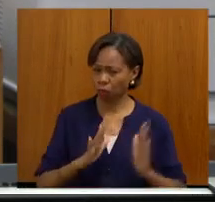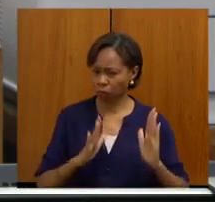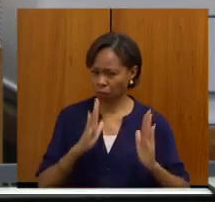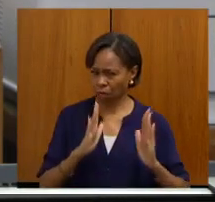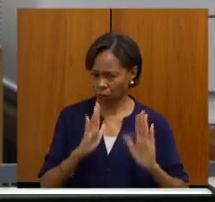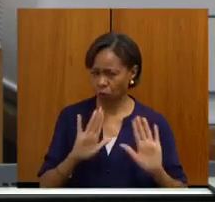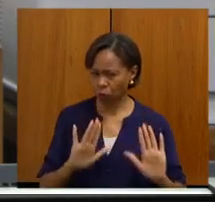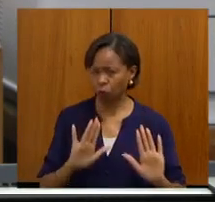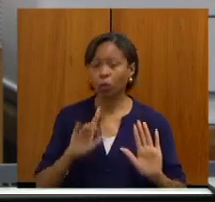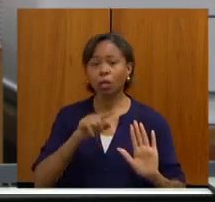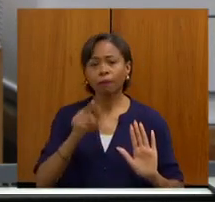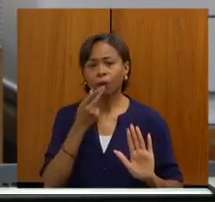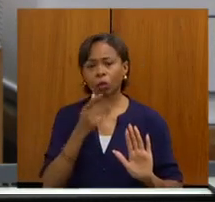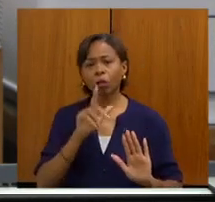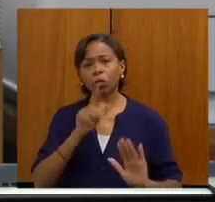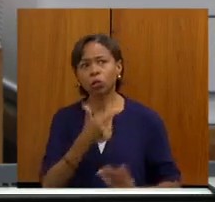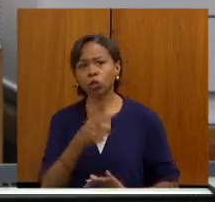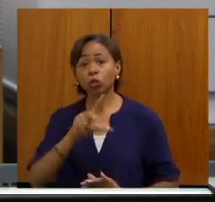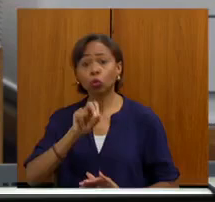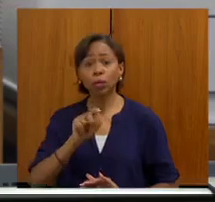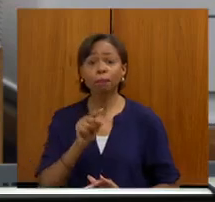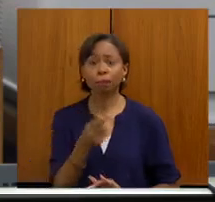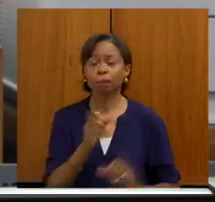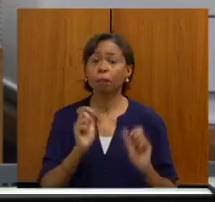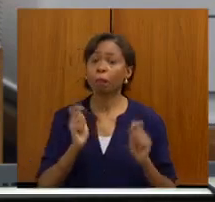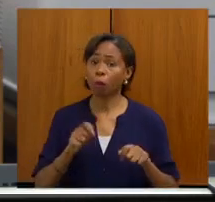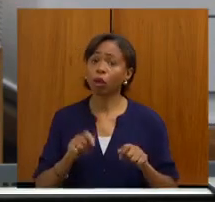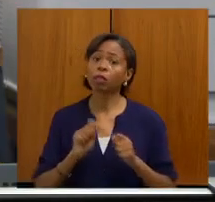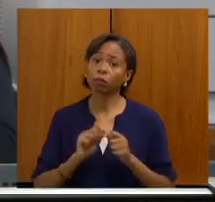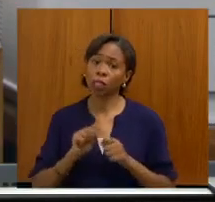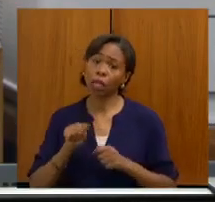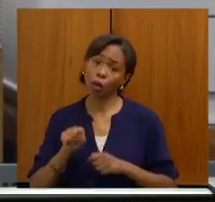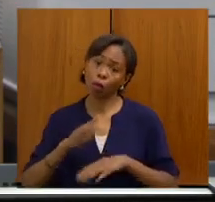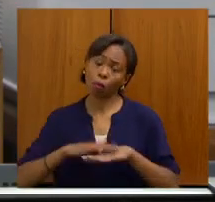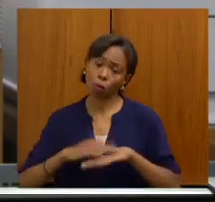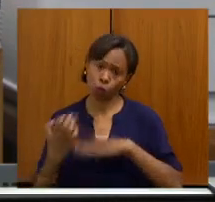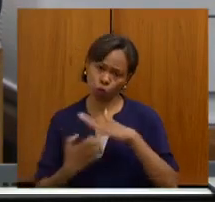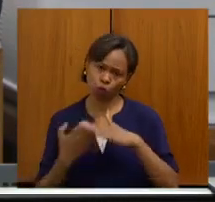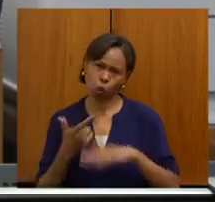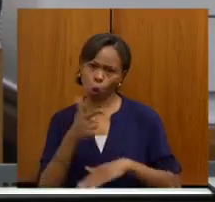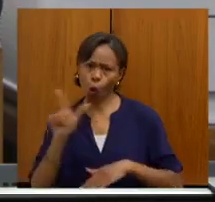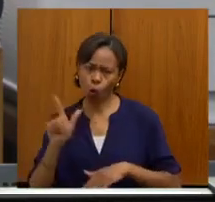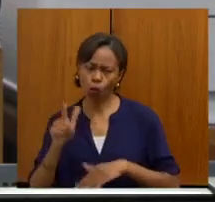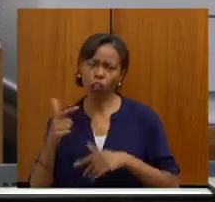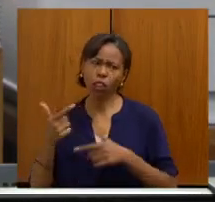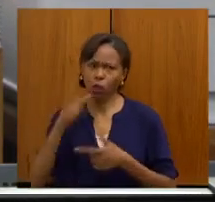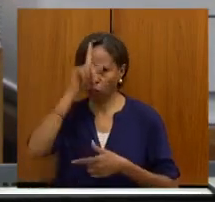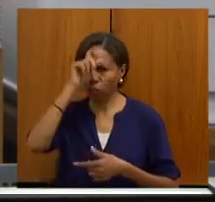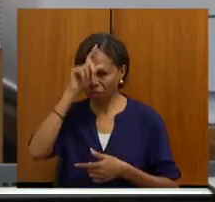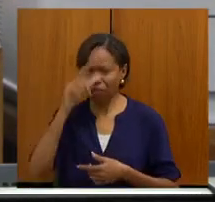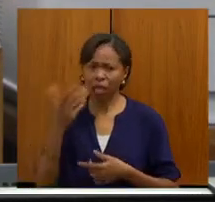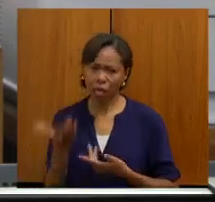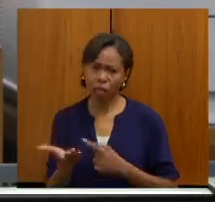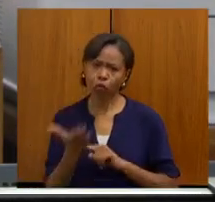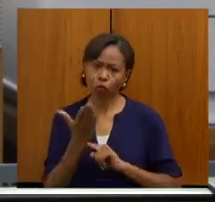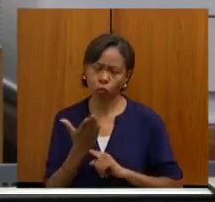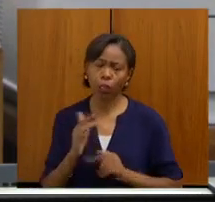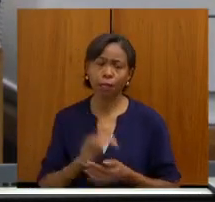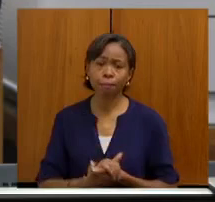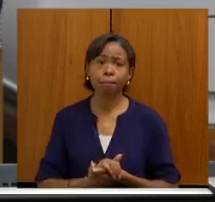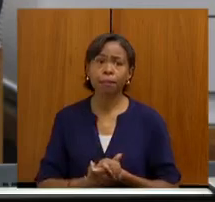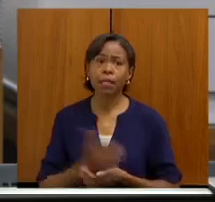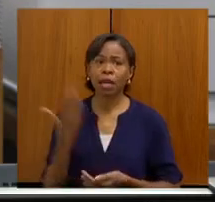nos falaram que podem fazer 250 mil, os mesmos prestadores que lá atrás fizeram, no melhor dos anos,